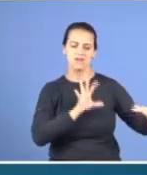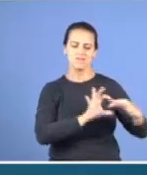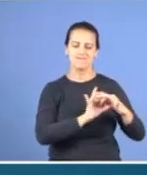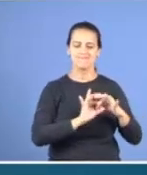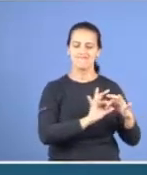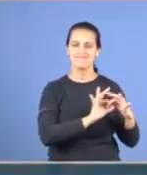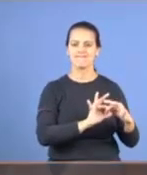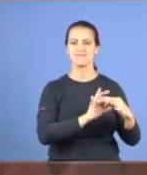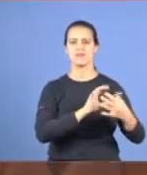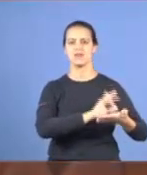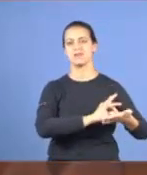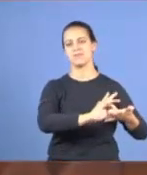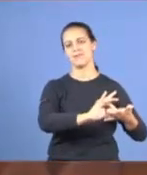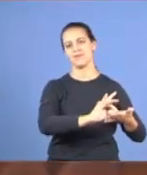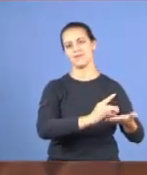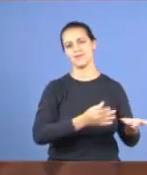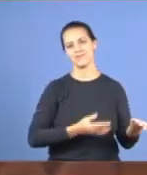obra do Senhor,